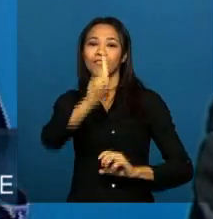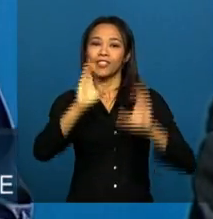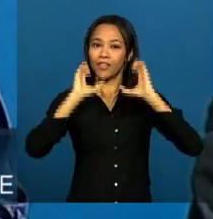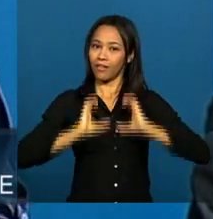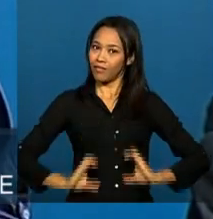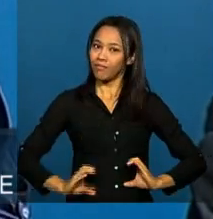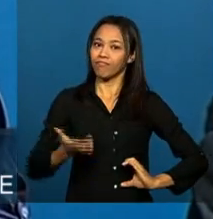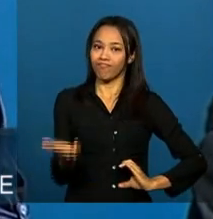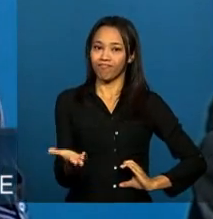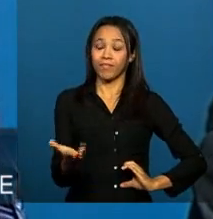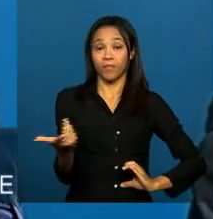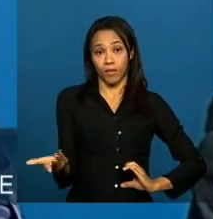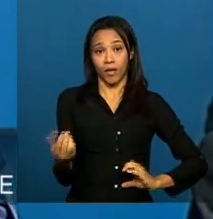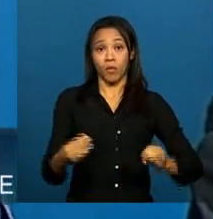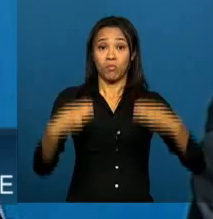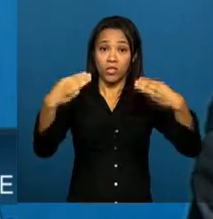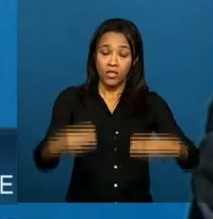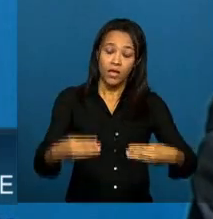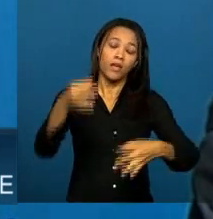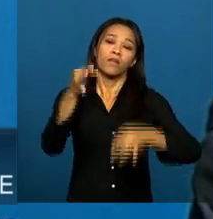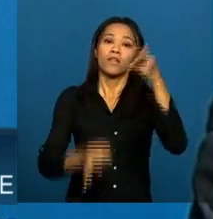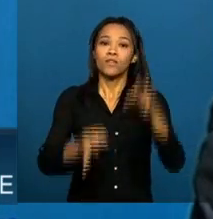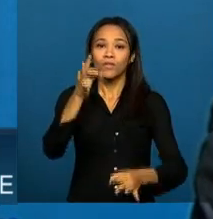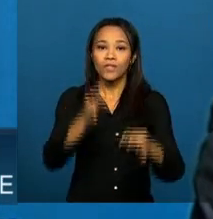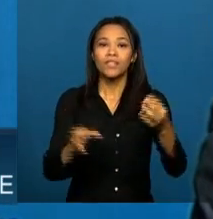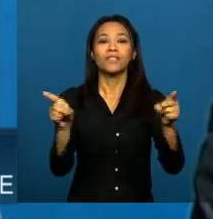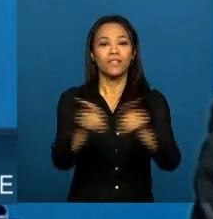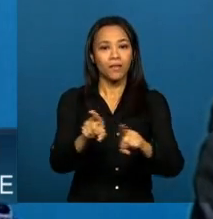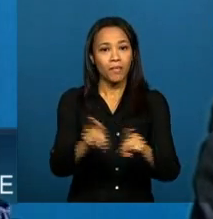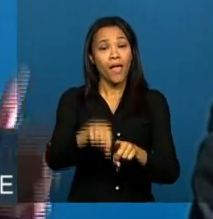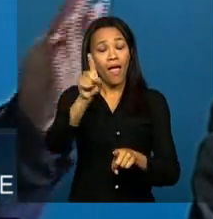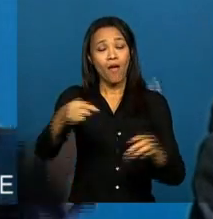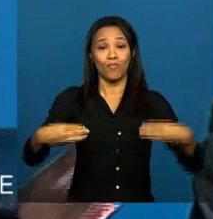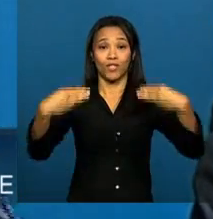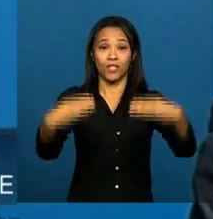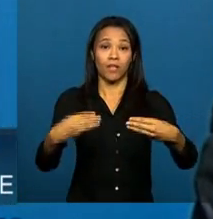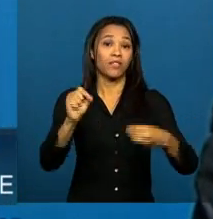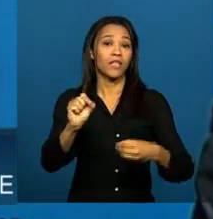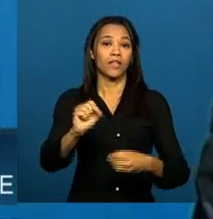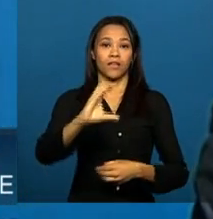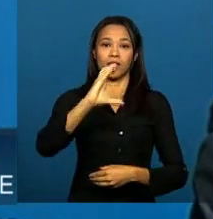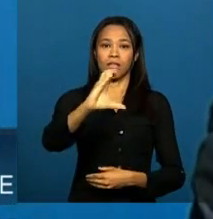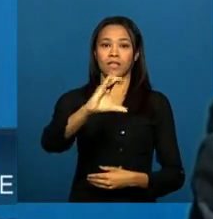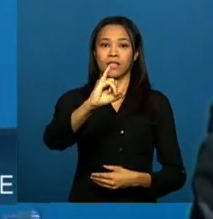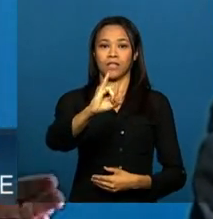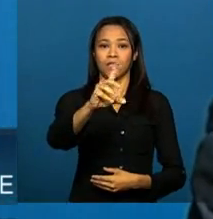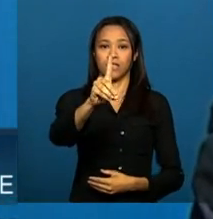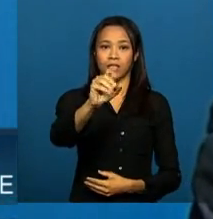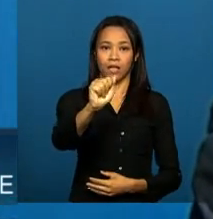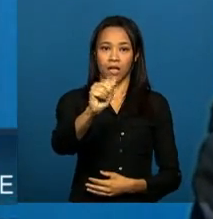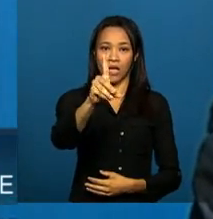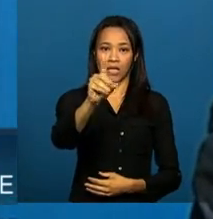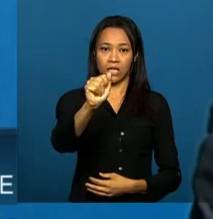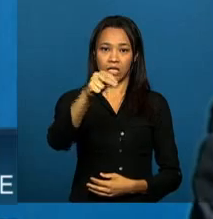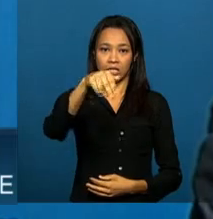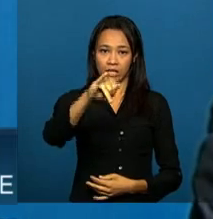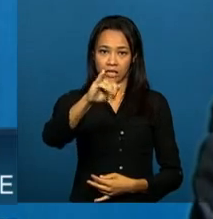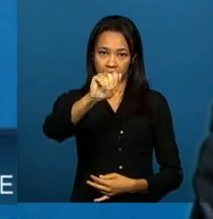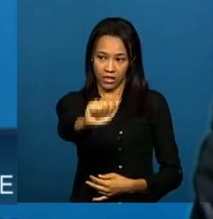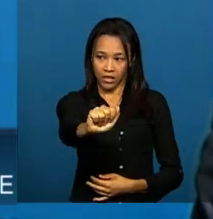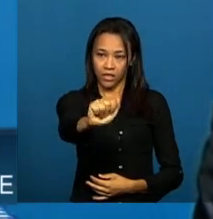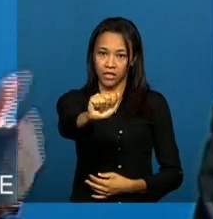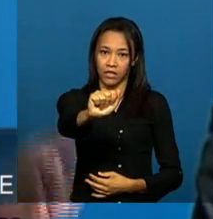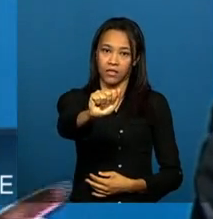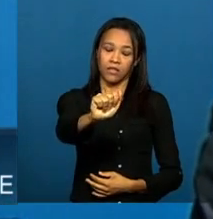o Ministério da Justiça também é um Ministério da Cidadania. E, quando a gente abre aqui, nessa oportunidade, um debate